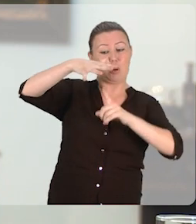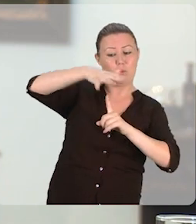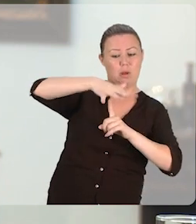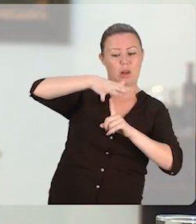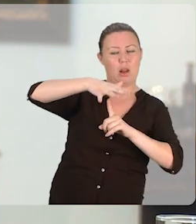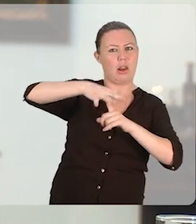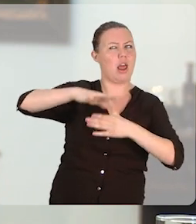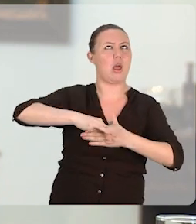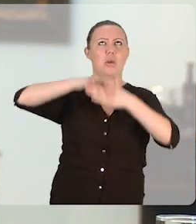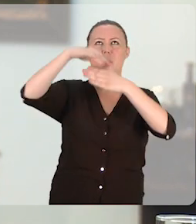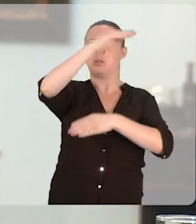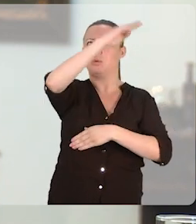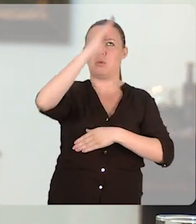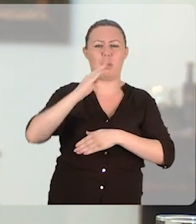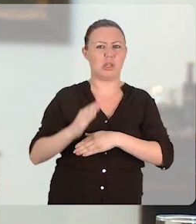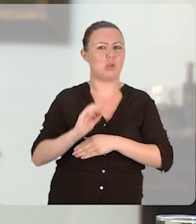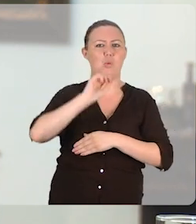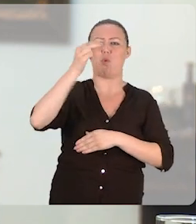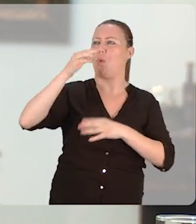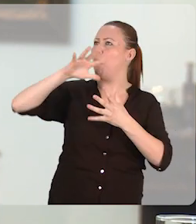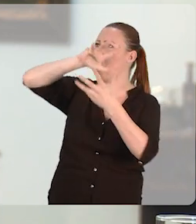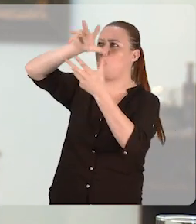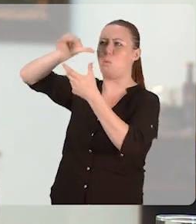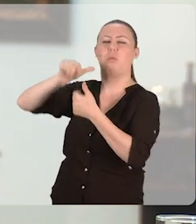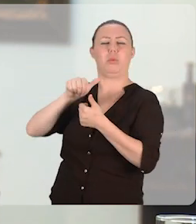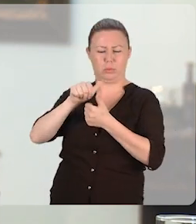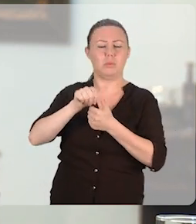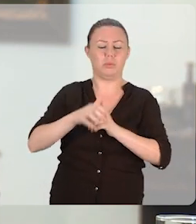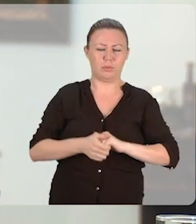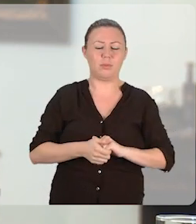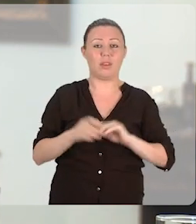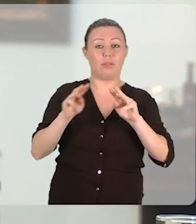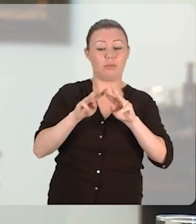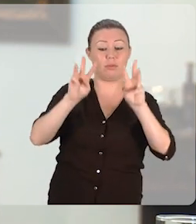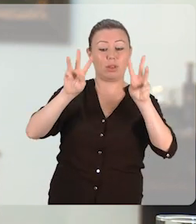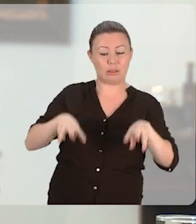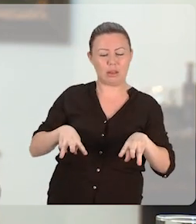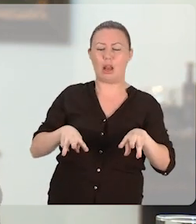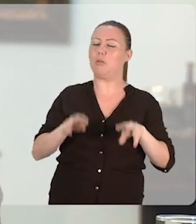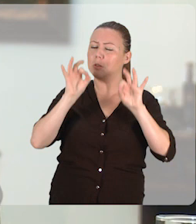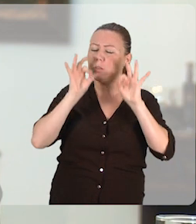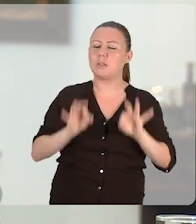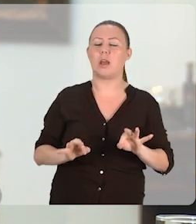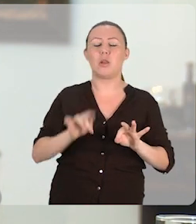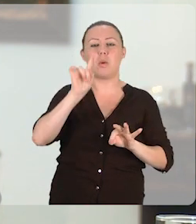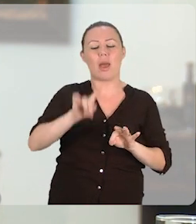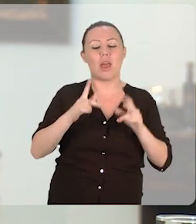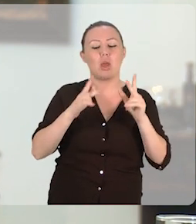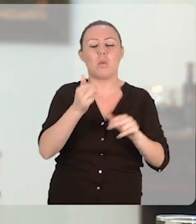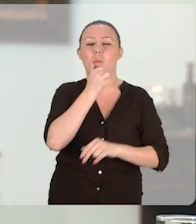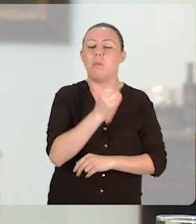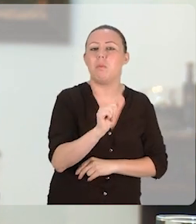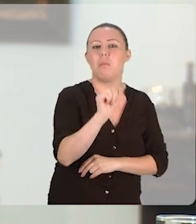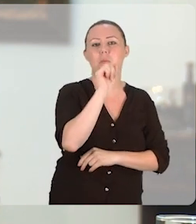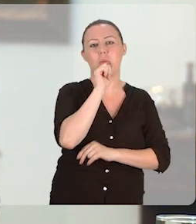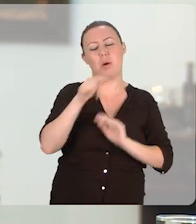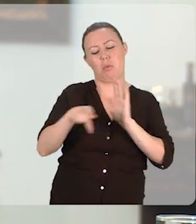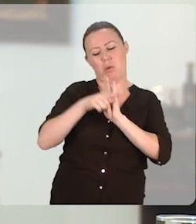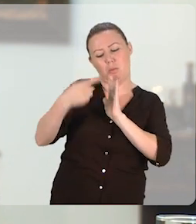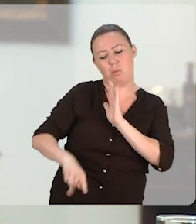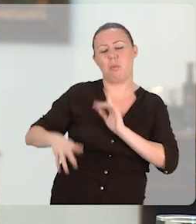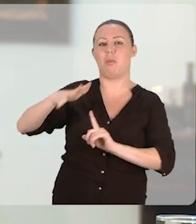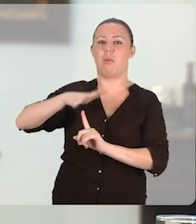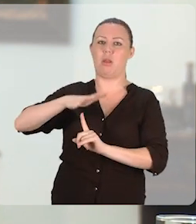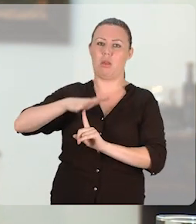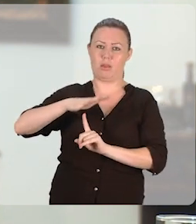entre as líderes do Brasil em qualquer ranking nacional ou internacional. A Universidade Federal do Paraná é, sem dúvida alguma, a alma mater